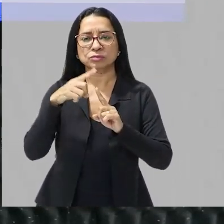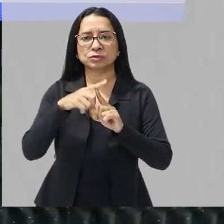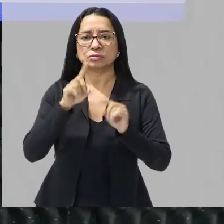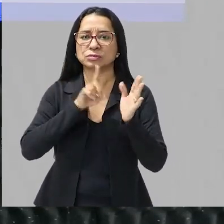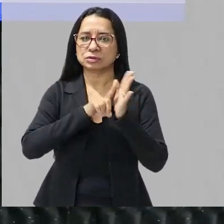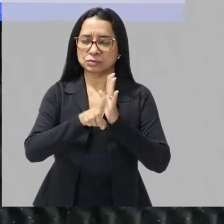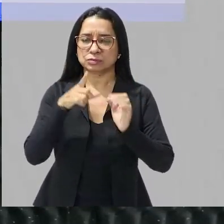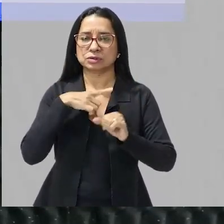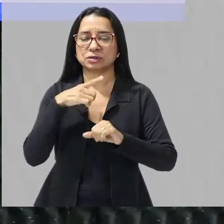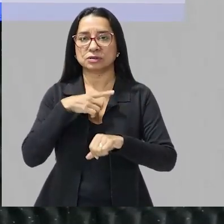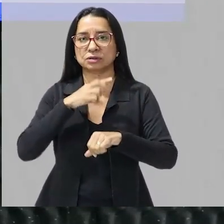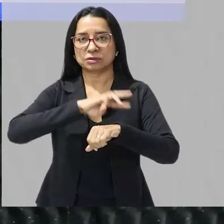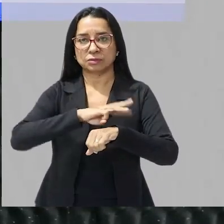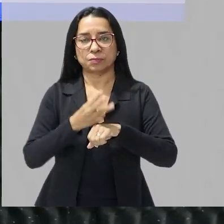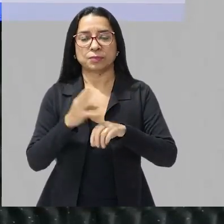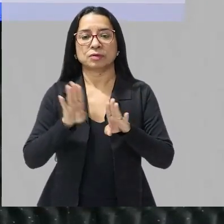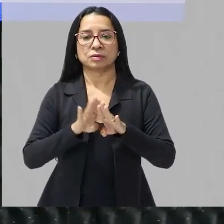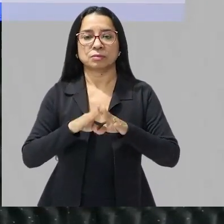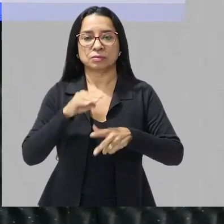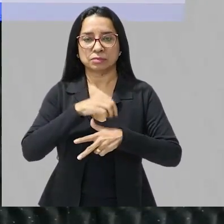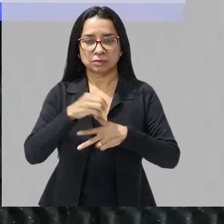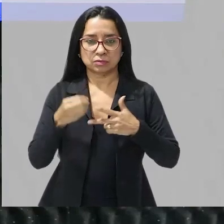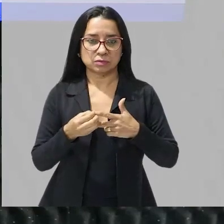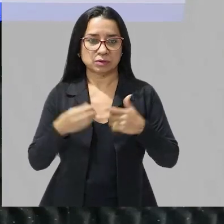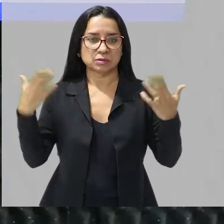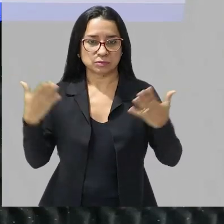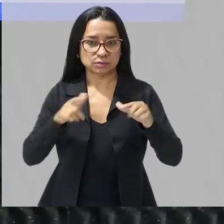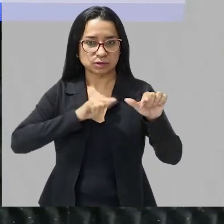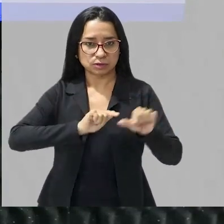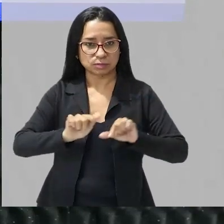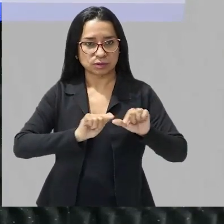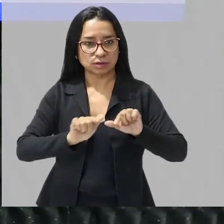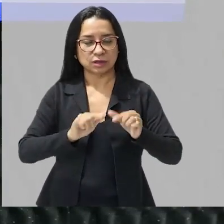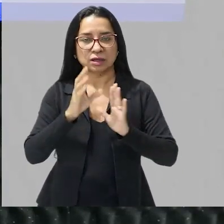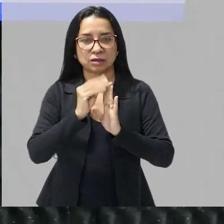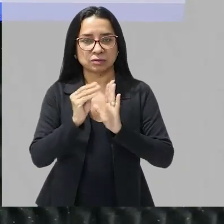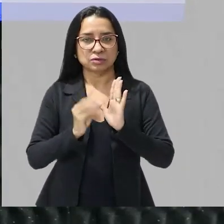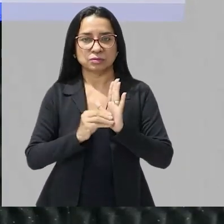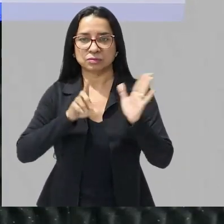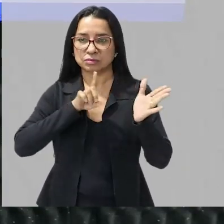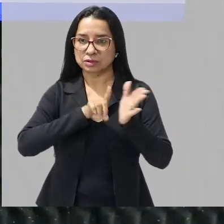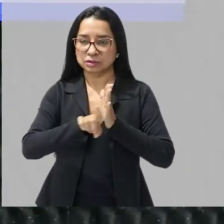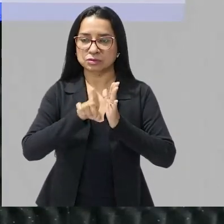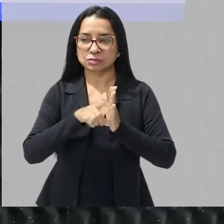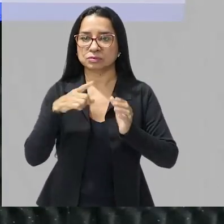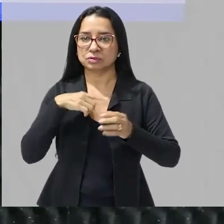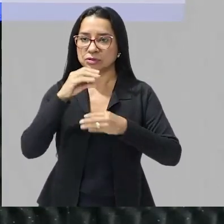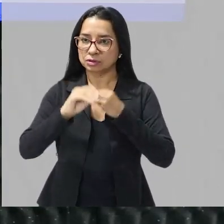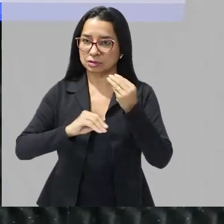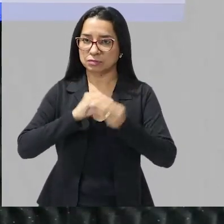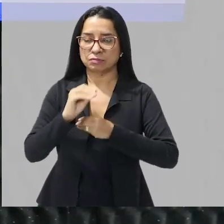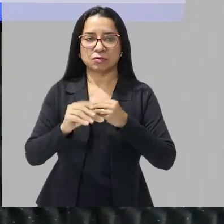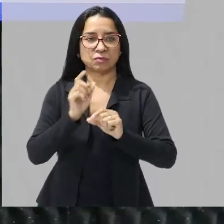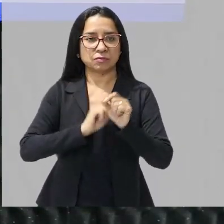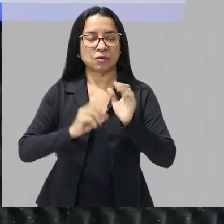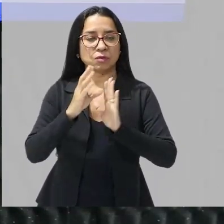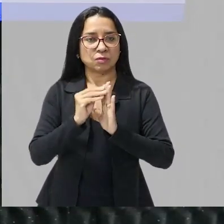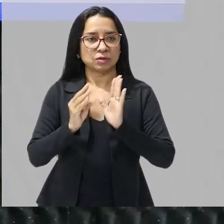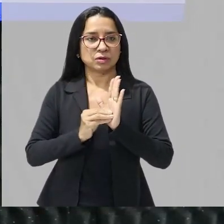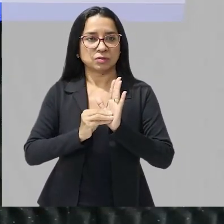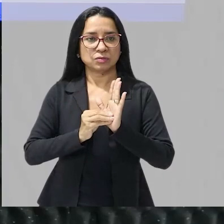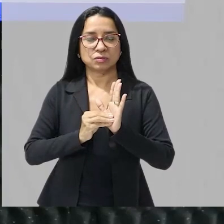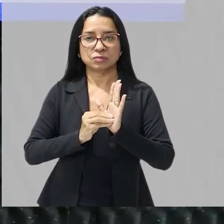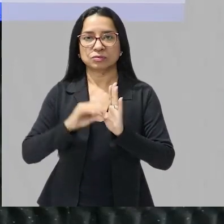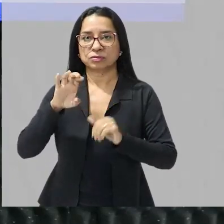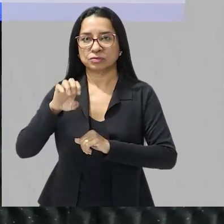EMA e também no ENEM a gente vai trabalhar agora conteúdos questões que envolvam o conteúdo de enzimas tá? a gente